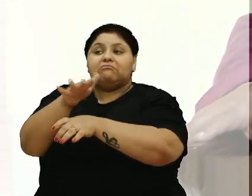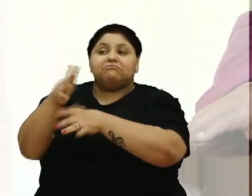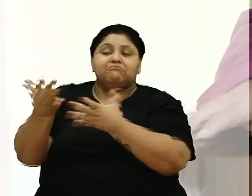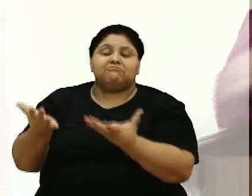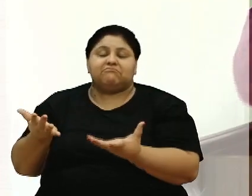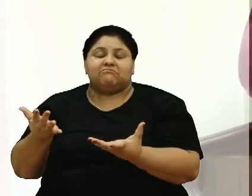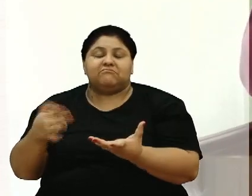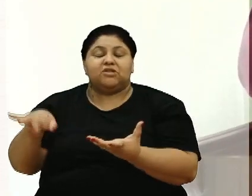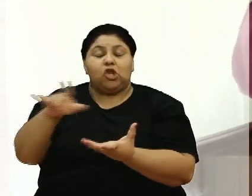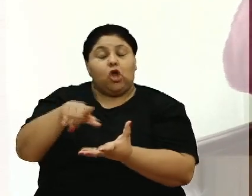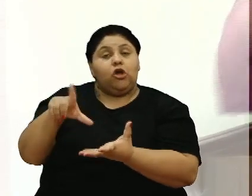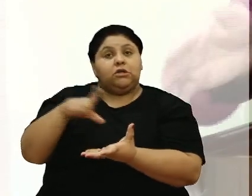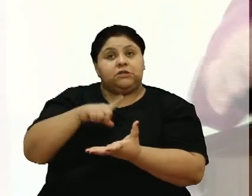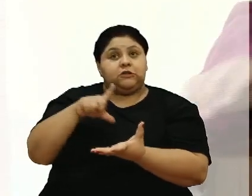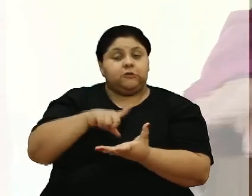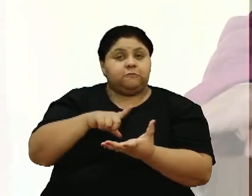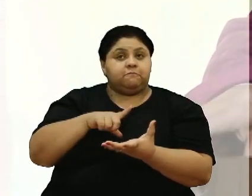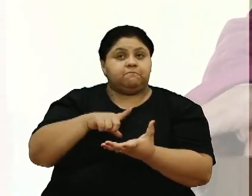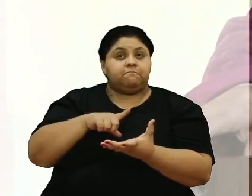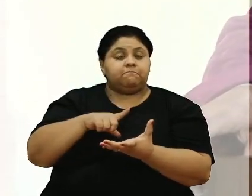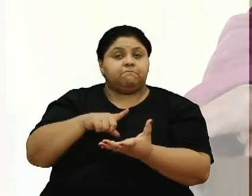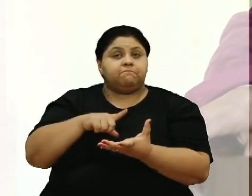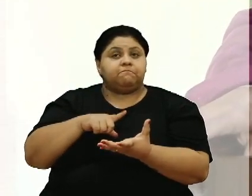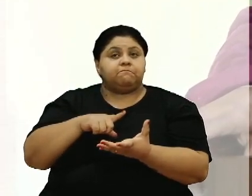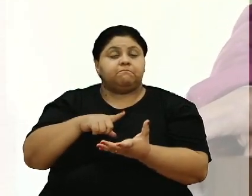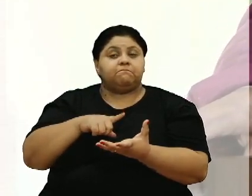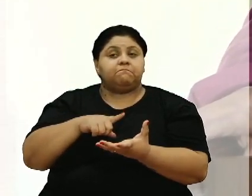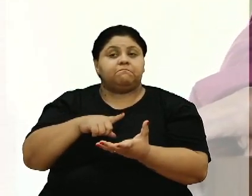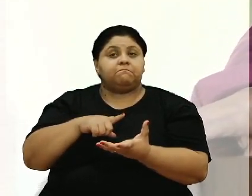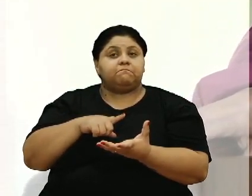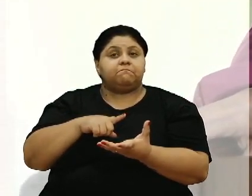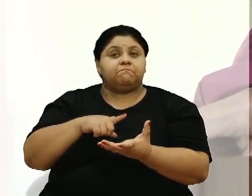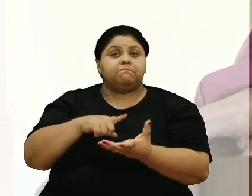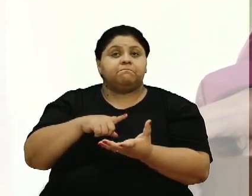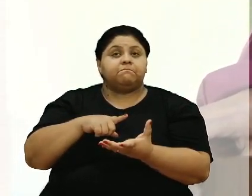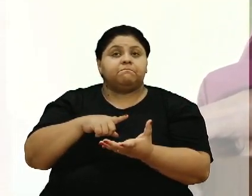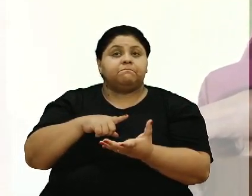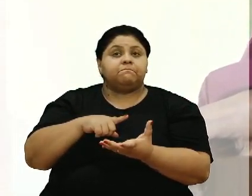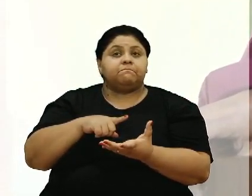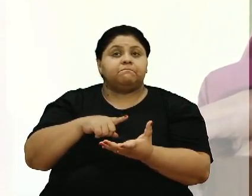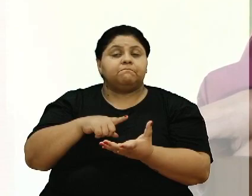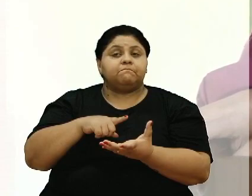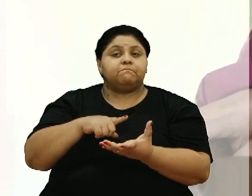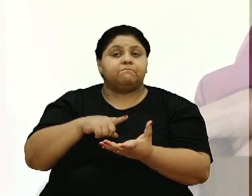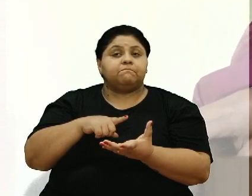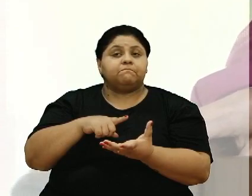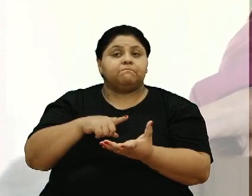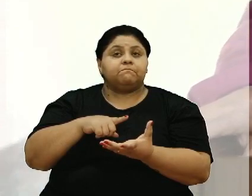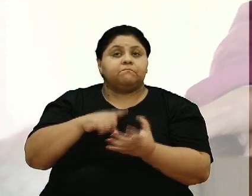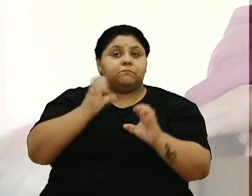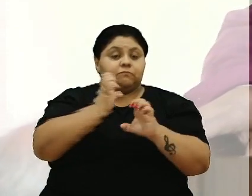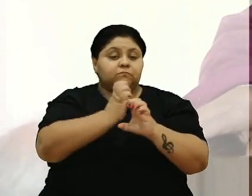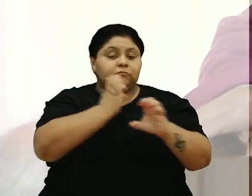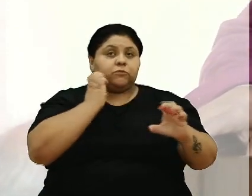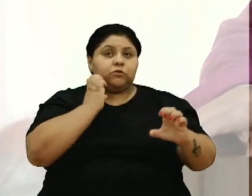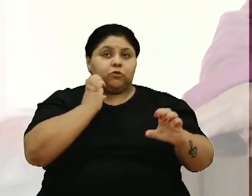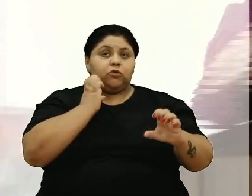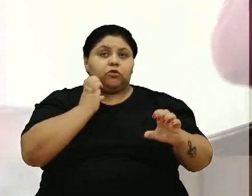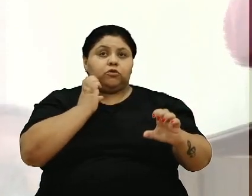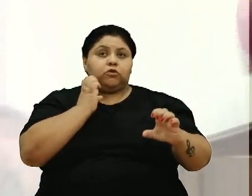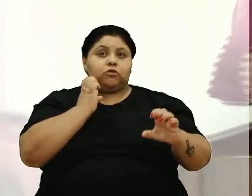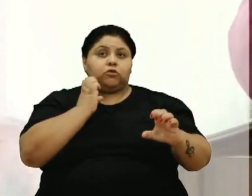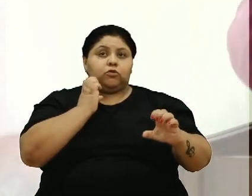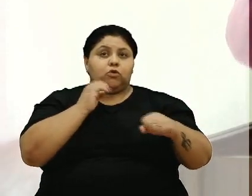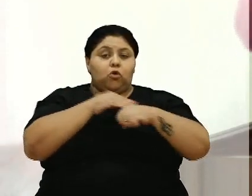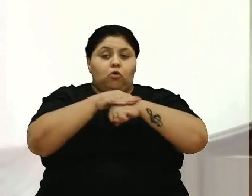mas nós tinha laudo do segundo um dos engenheiros ali, o Pararoto, e